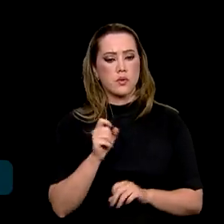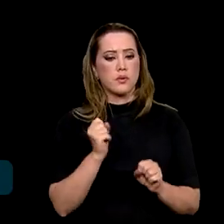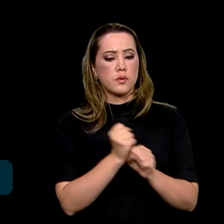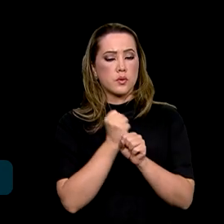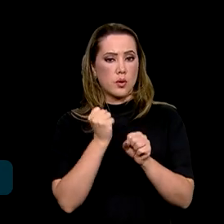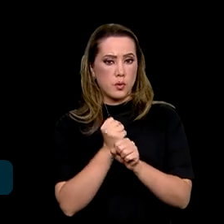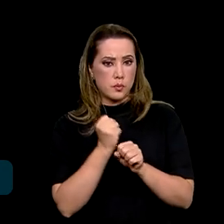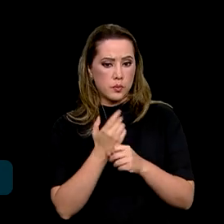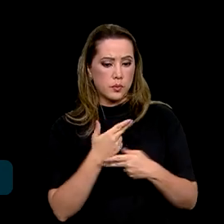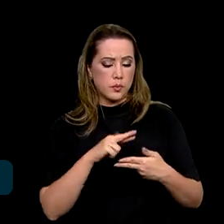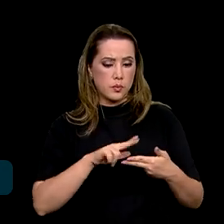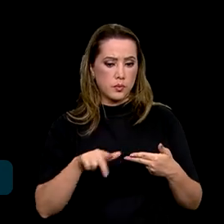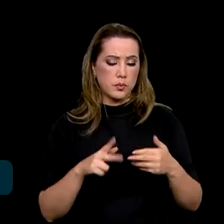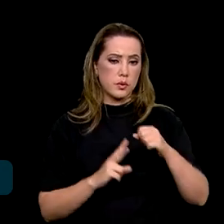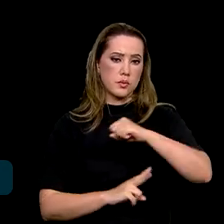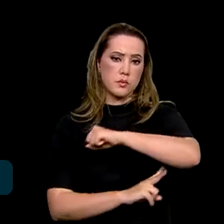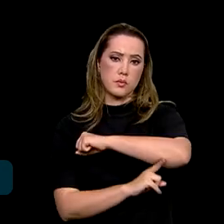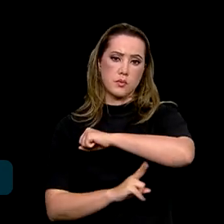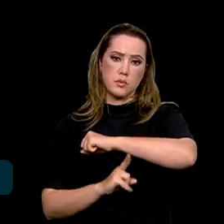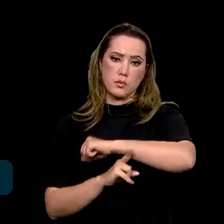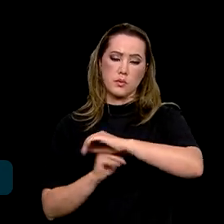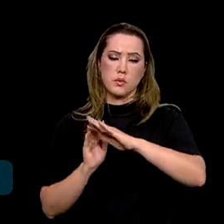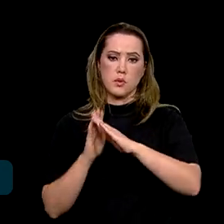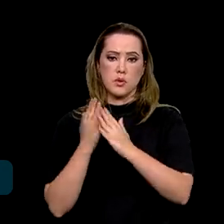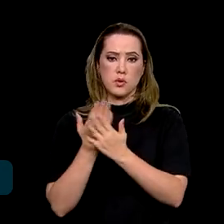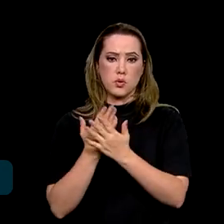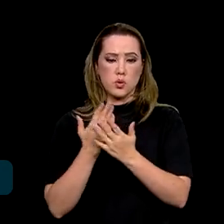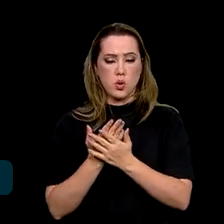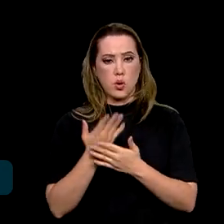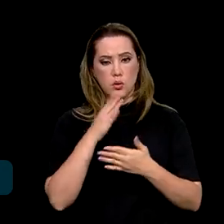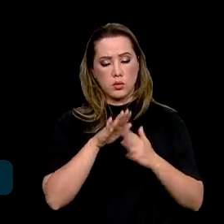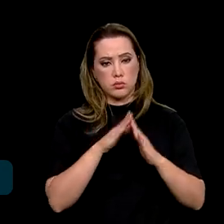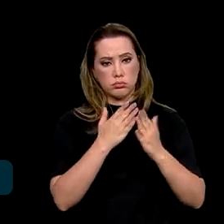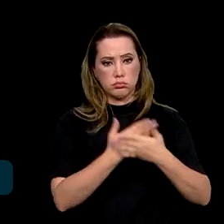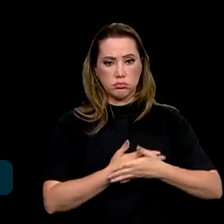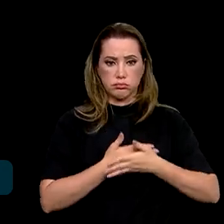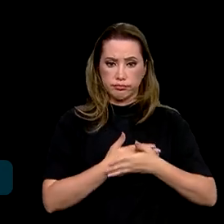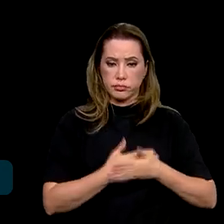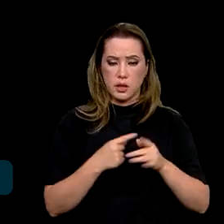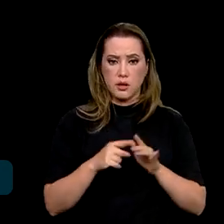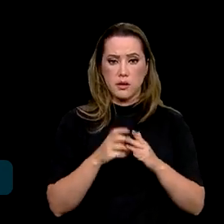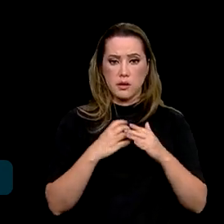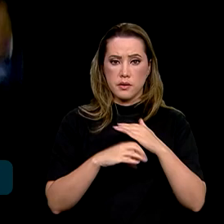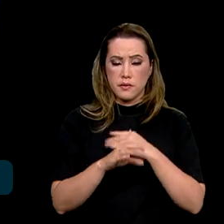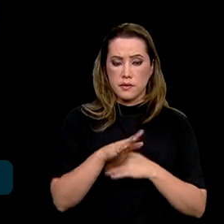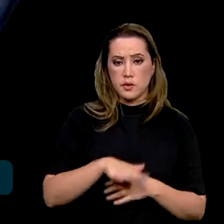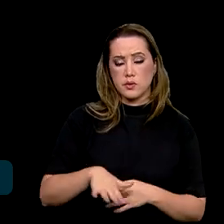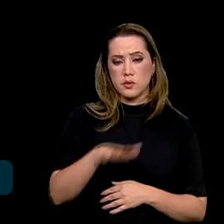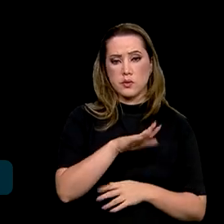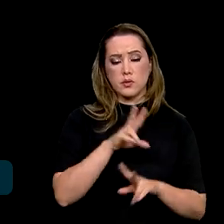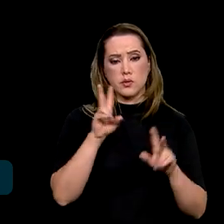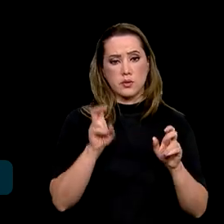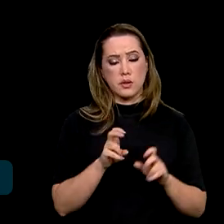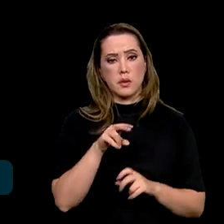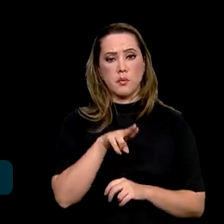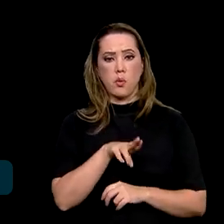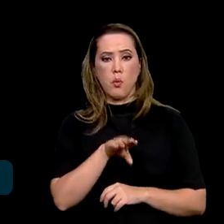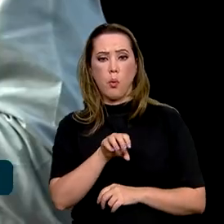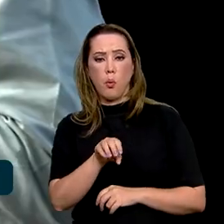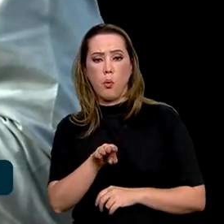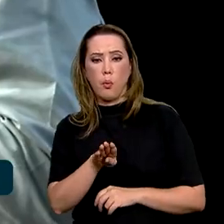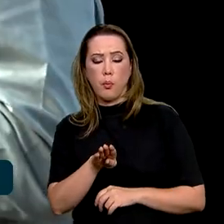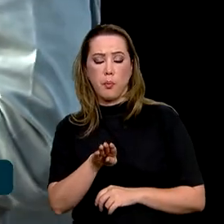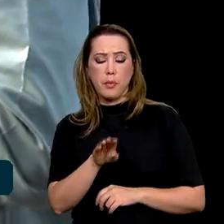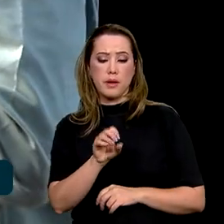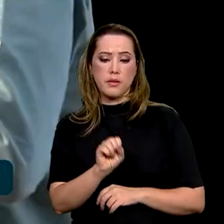de pontes, de escolas, de creches, investimentos nessa área, de unidades básicas de saúde.